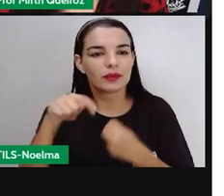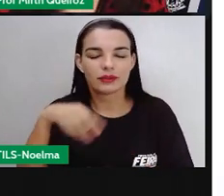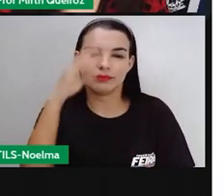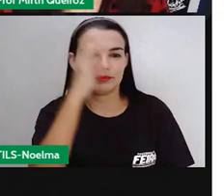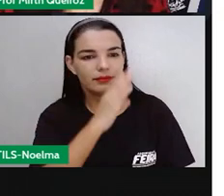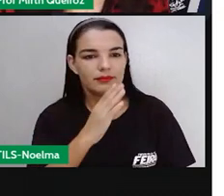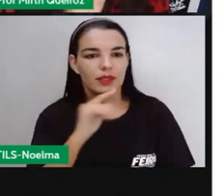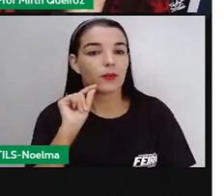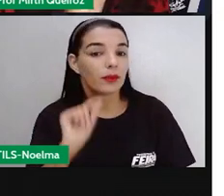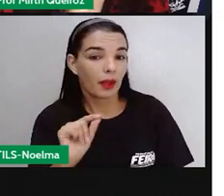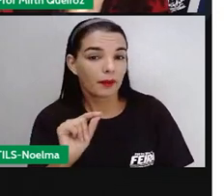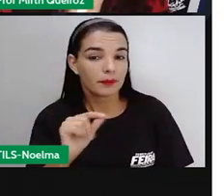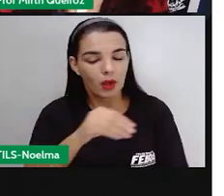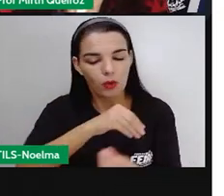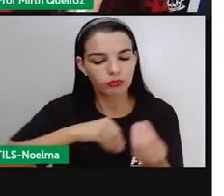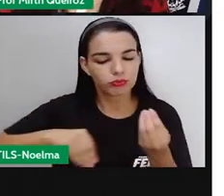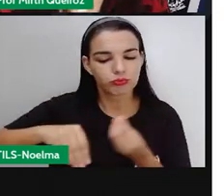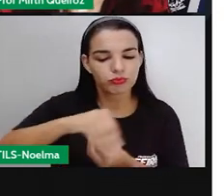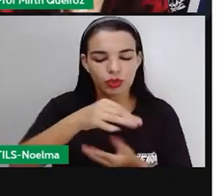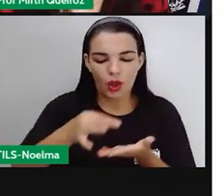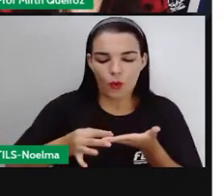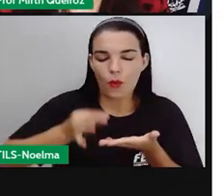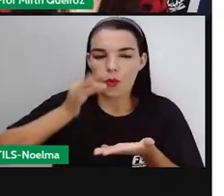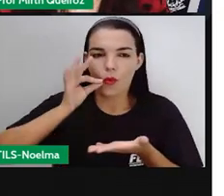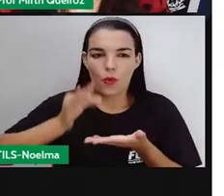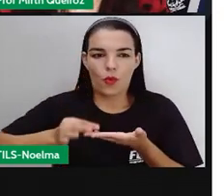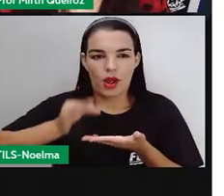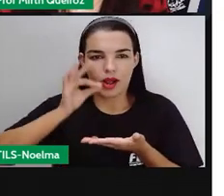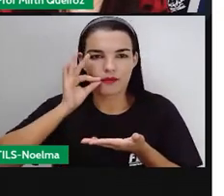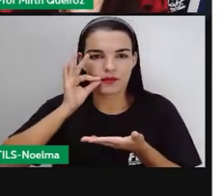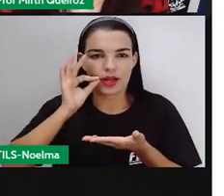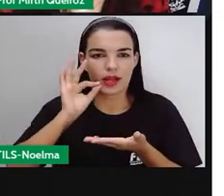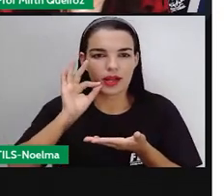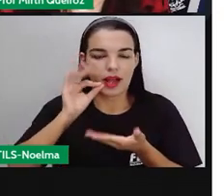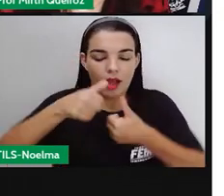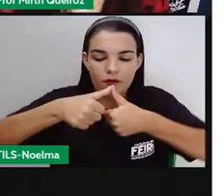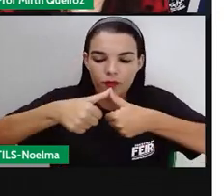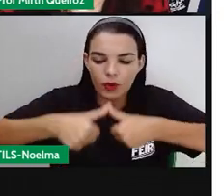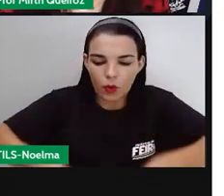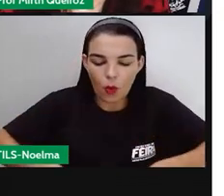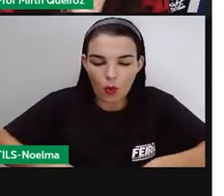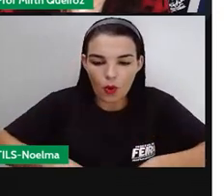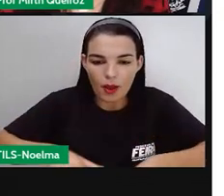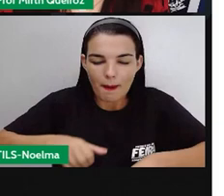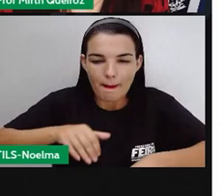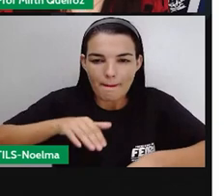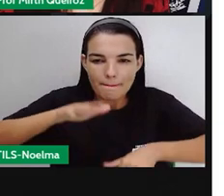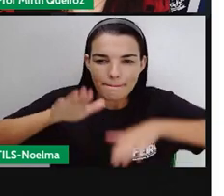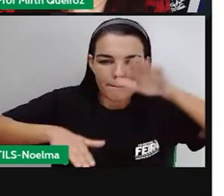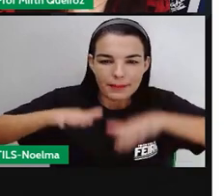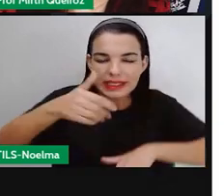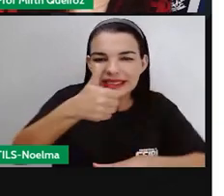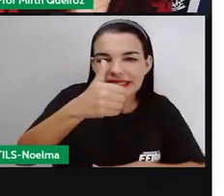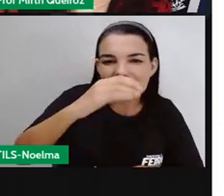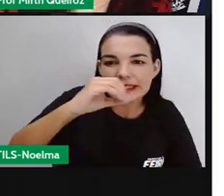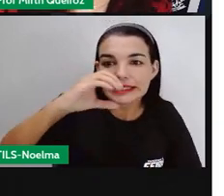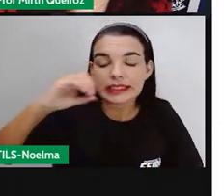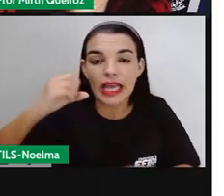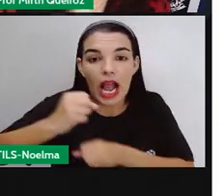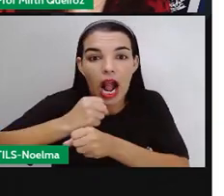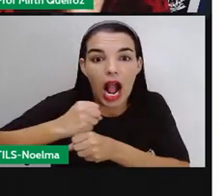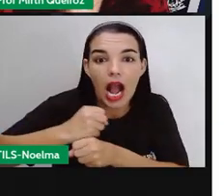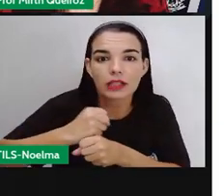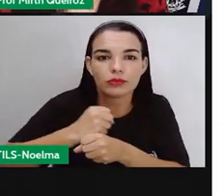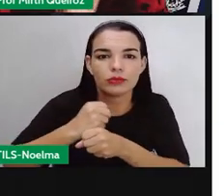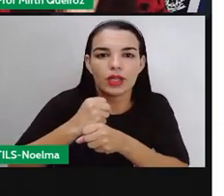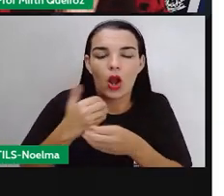que o ciclo do café. O ciclo do café perdurou por mais de 100 anos. Entre os anos de 1800